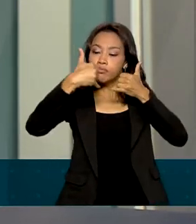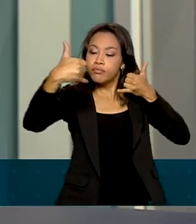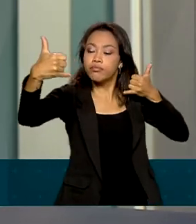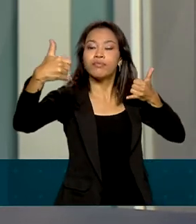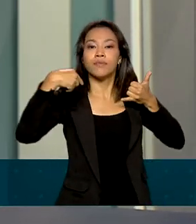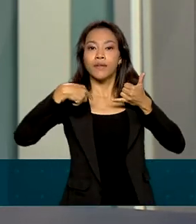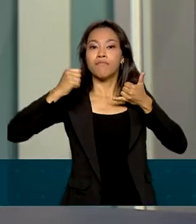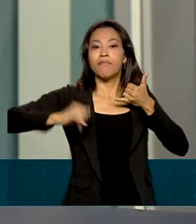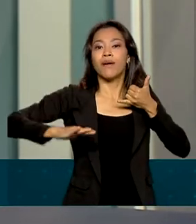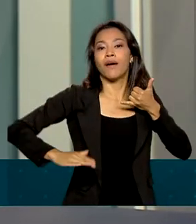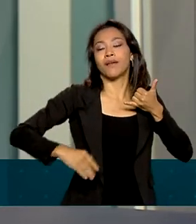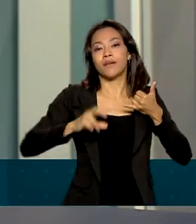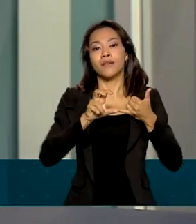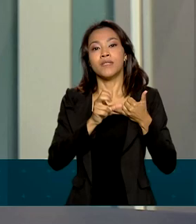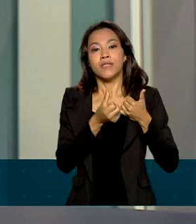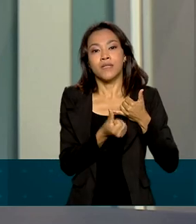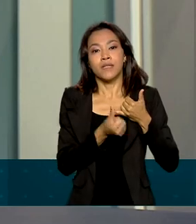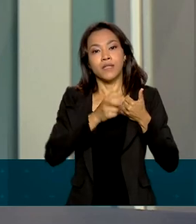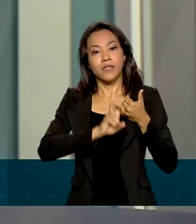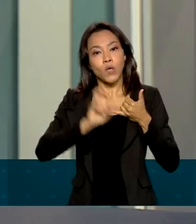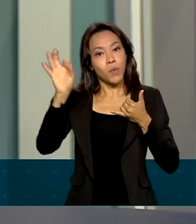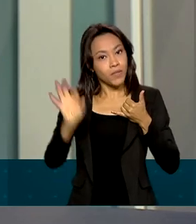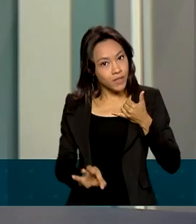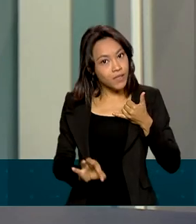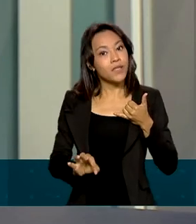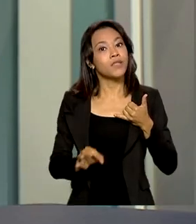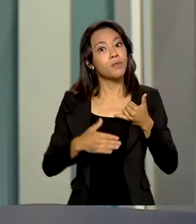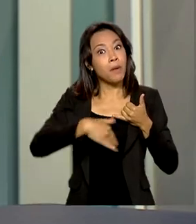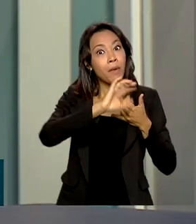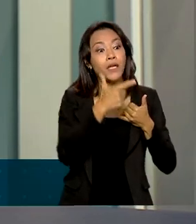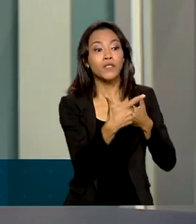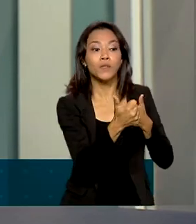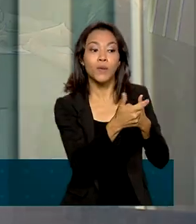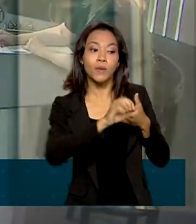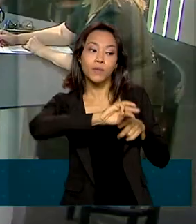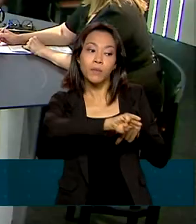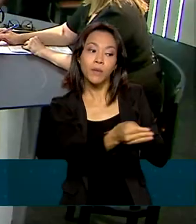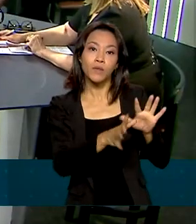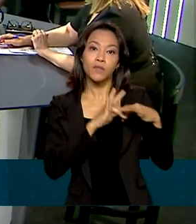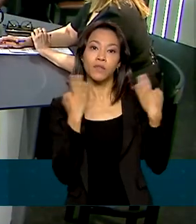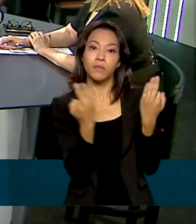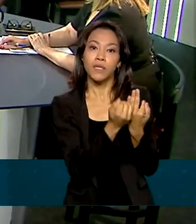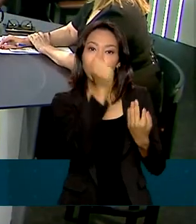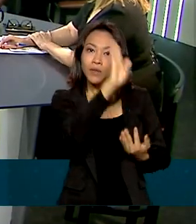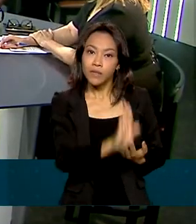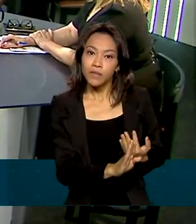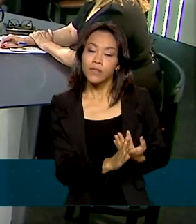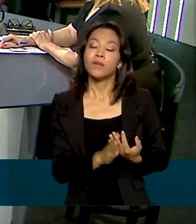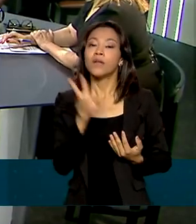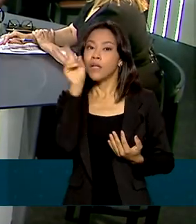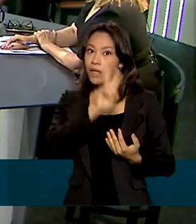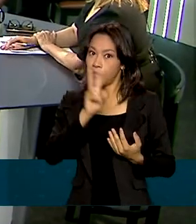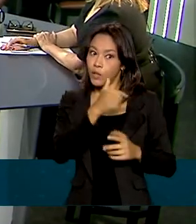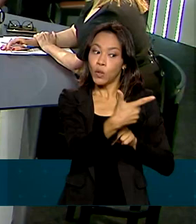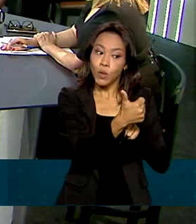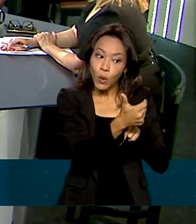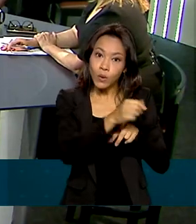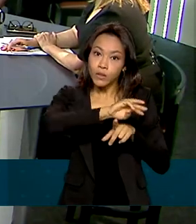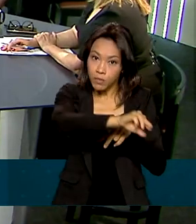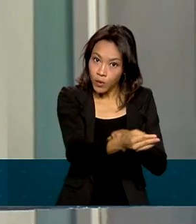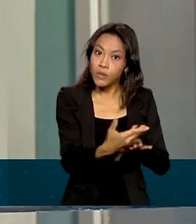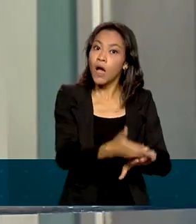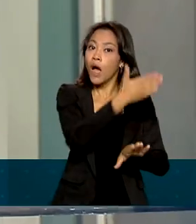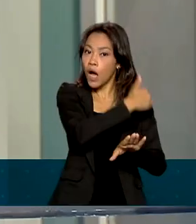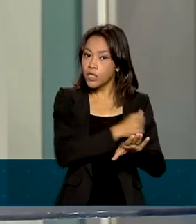desconto de até 65% para mais 12 milhões de famílias brasileiras. Lembrando que 12 milhões já eram